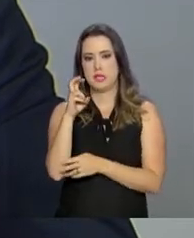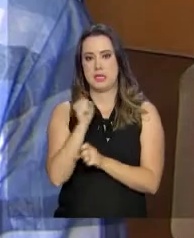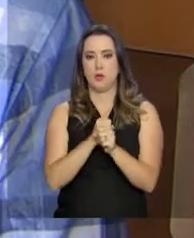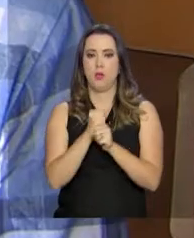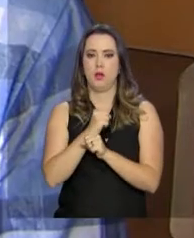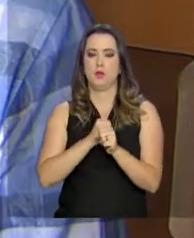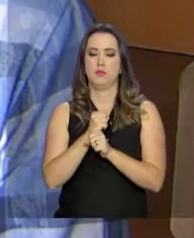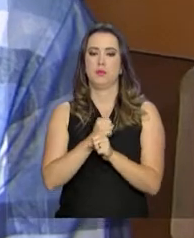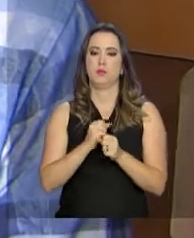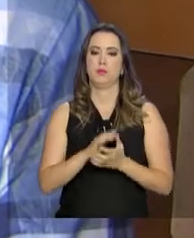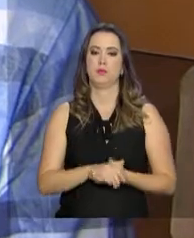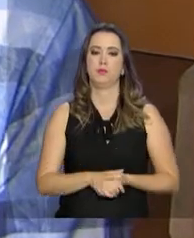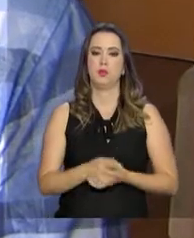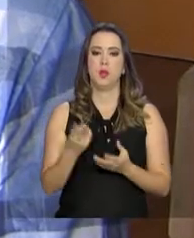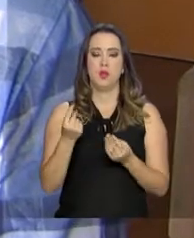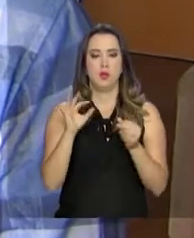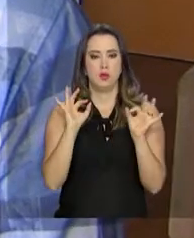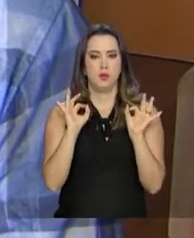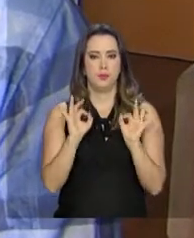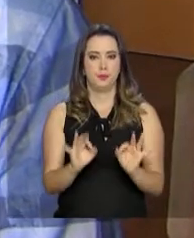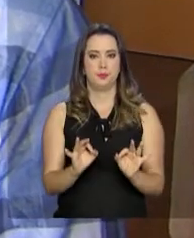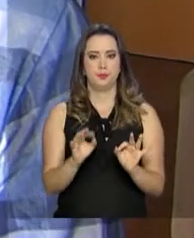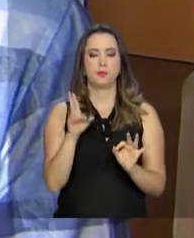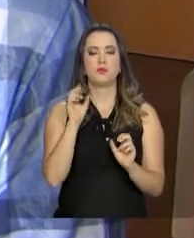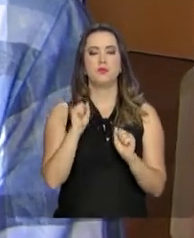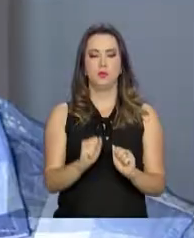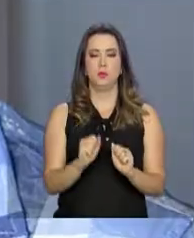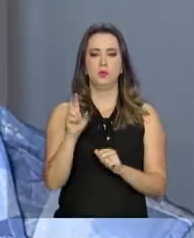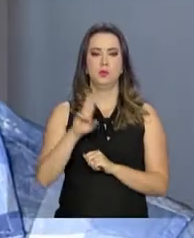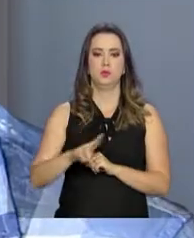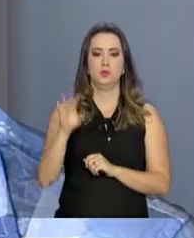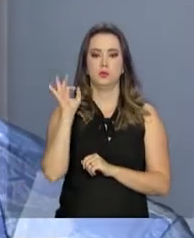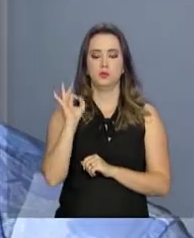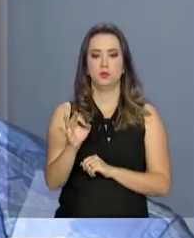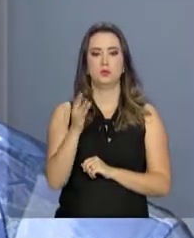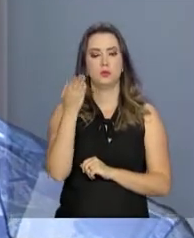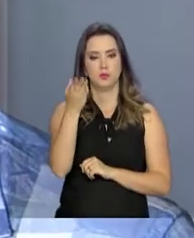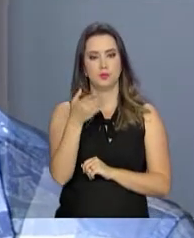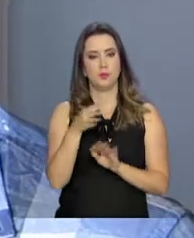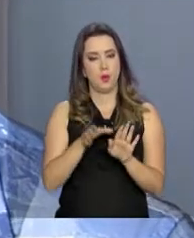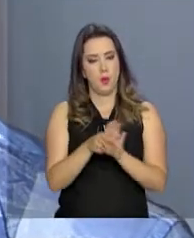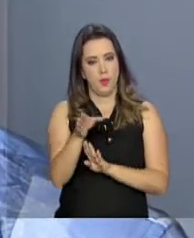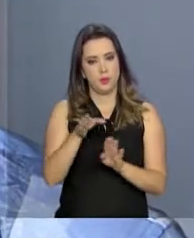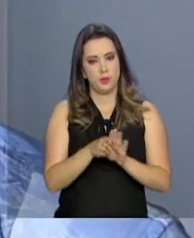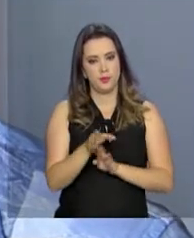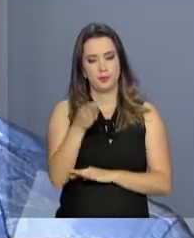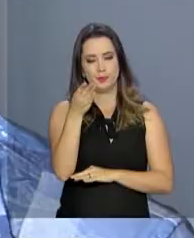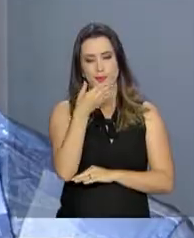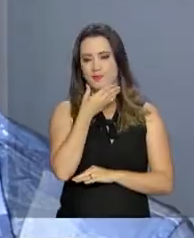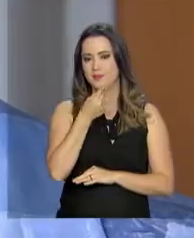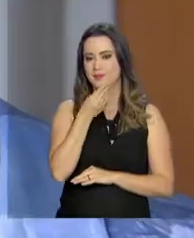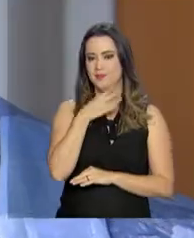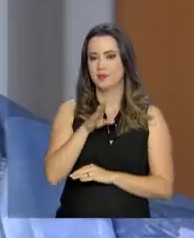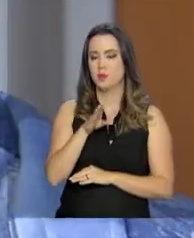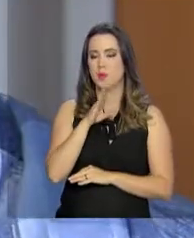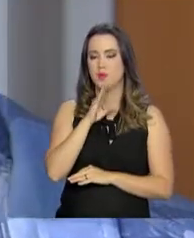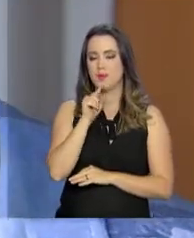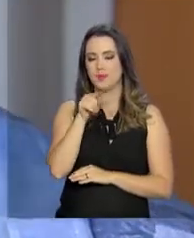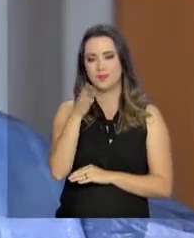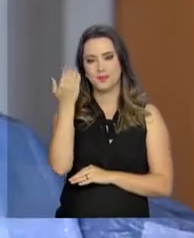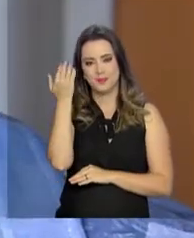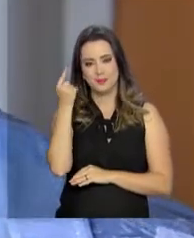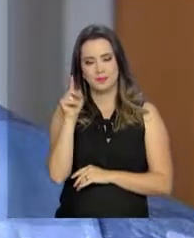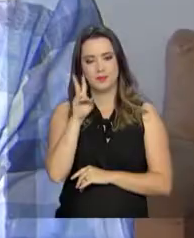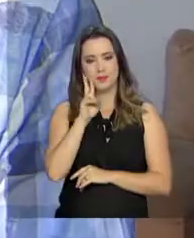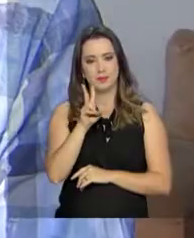anos. Dinheiro garantido e que pode ser muito bem usado. Essa é a dica do Pedro, que conhecemos lá no início da